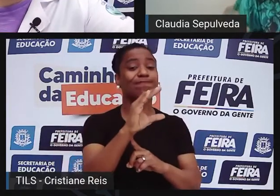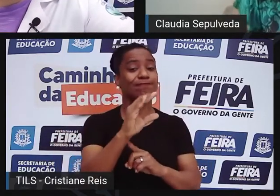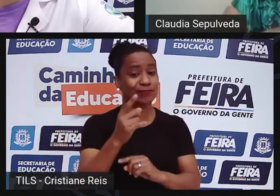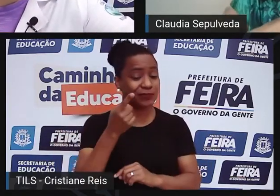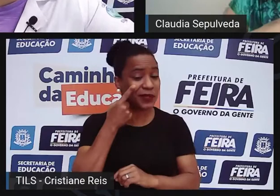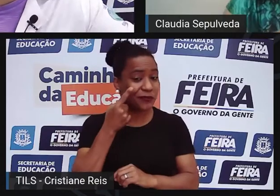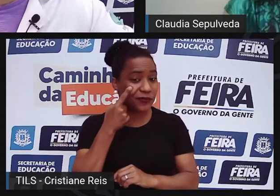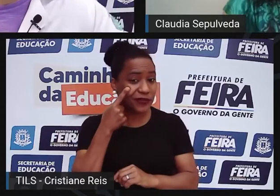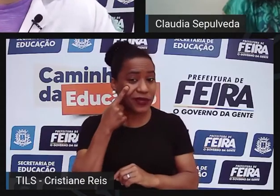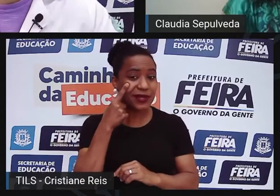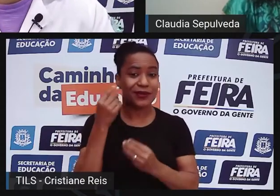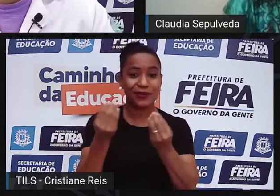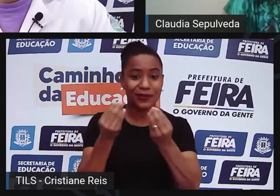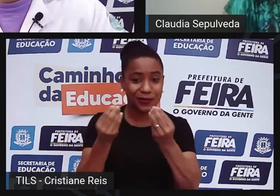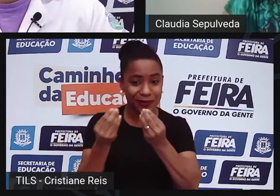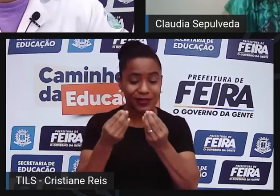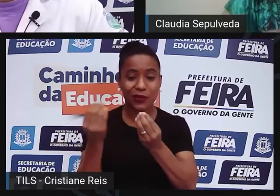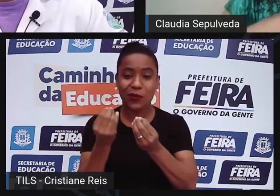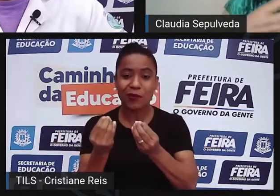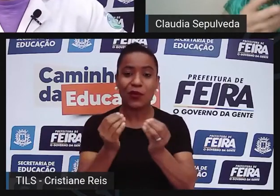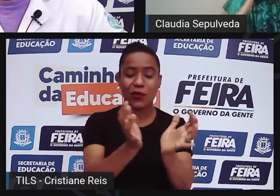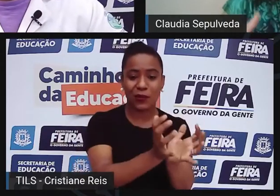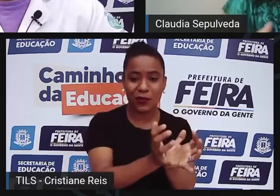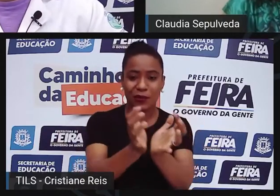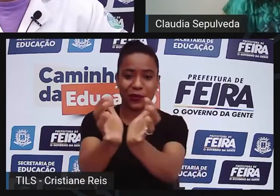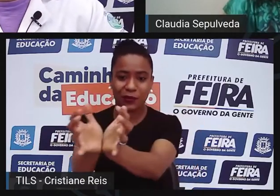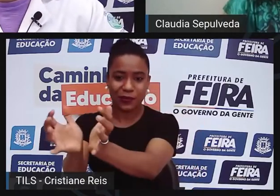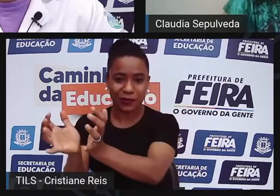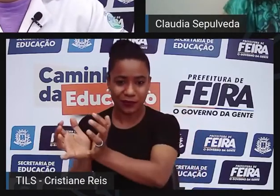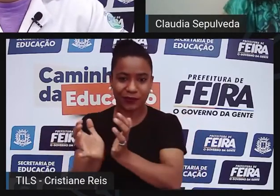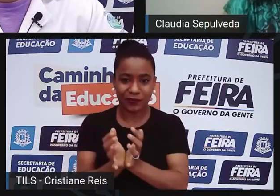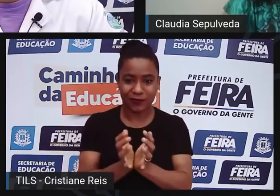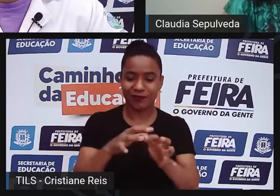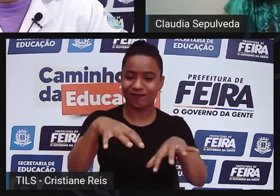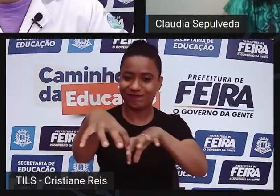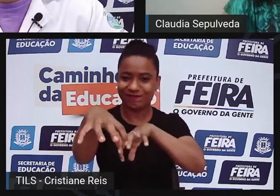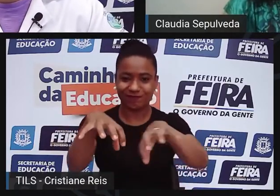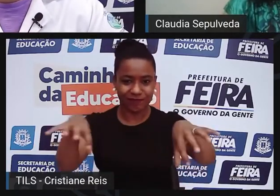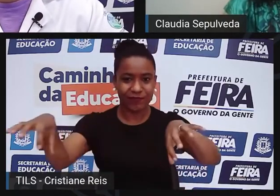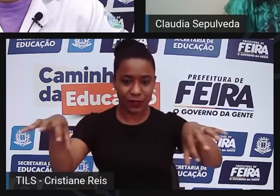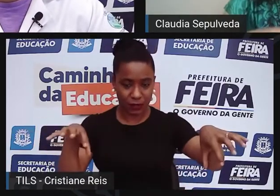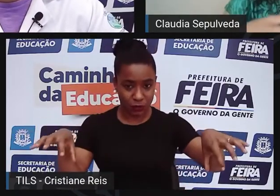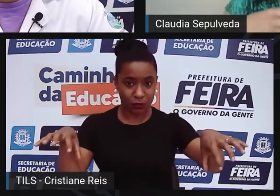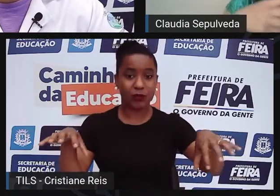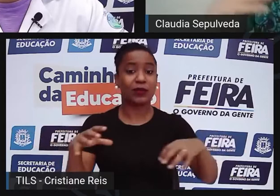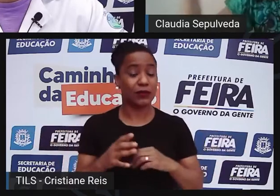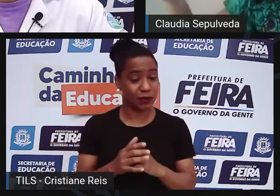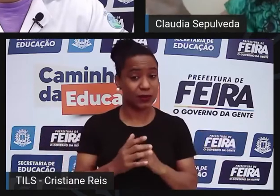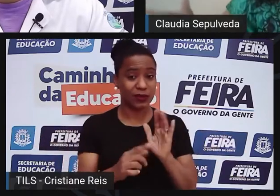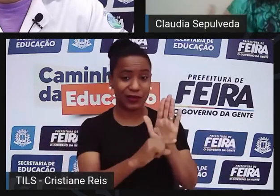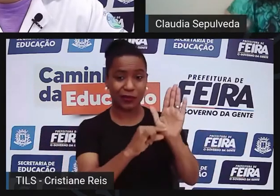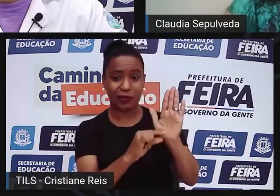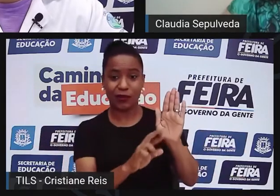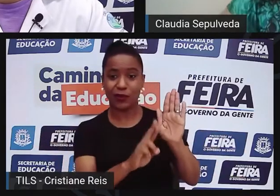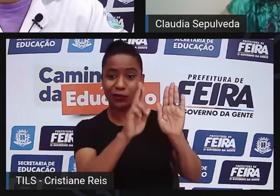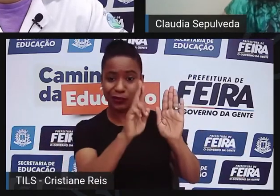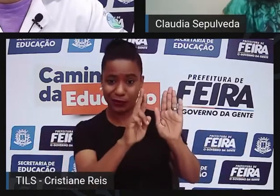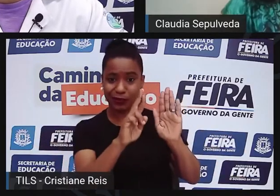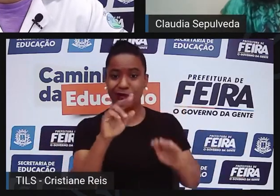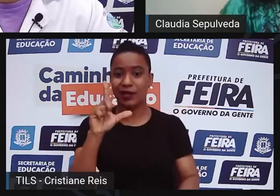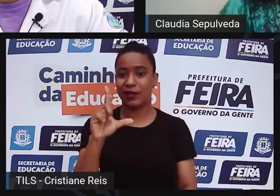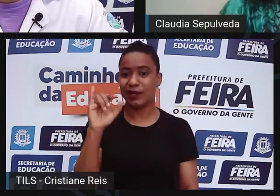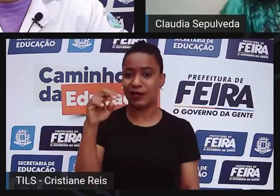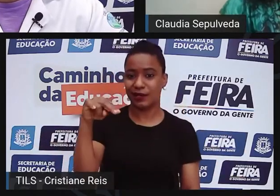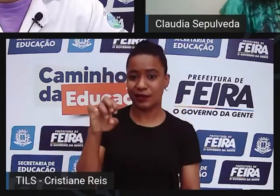produzir sistemas de classificação desses humanos, então, um sistema muito conhecido por nós é o sistema de Linneu, tanto para toda a